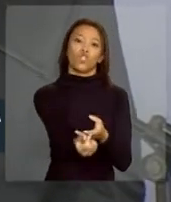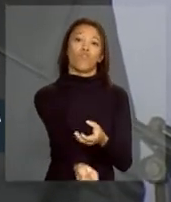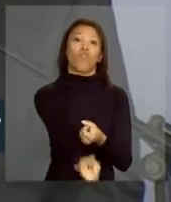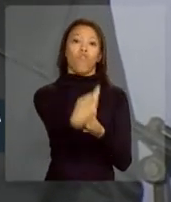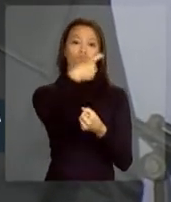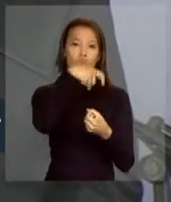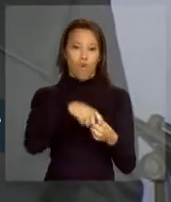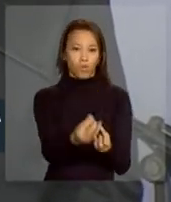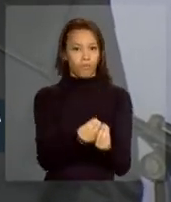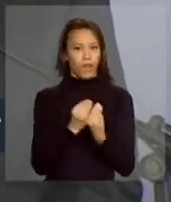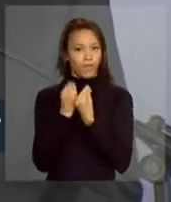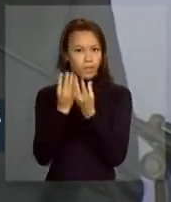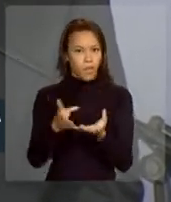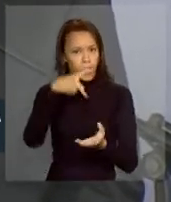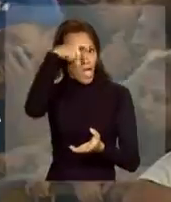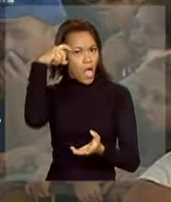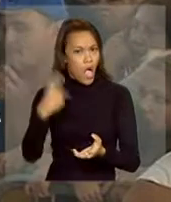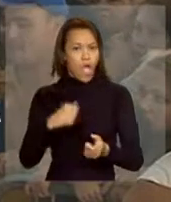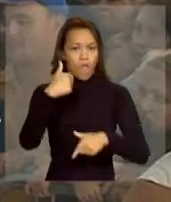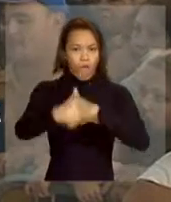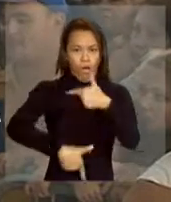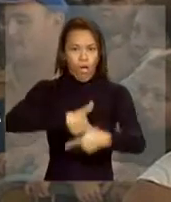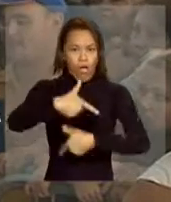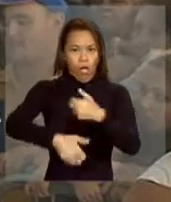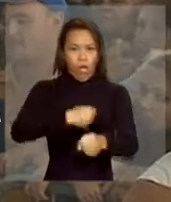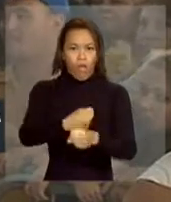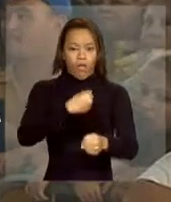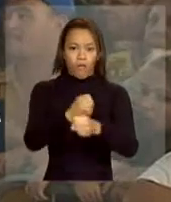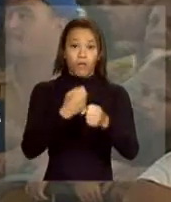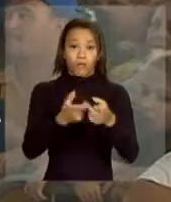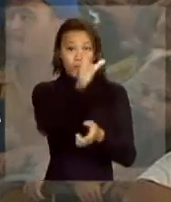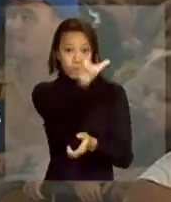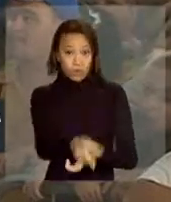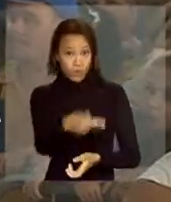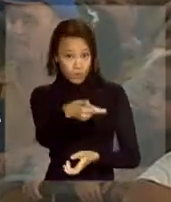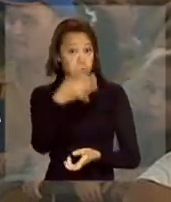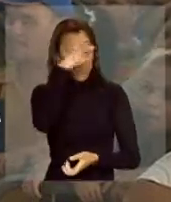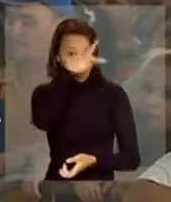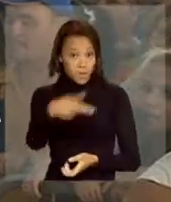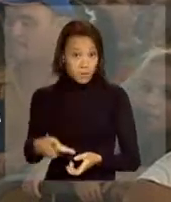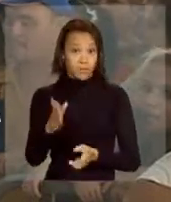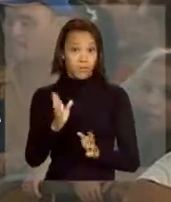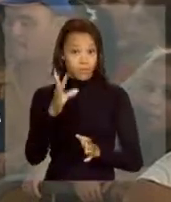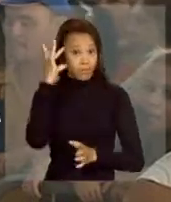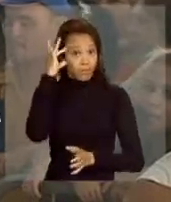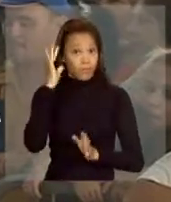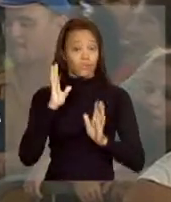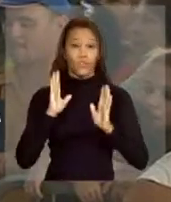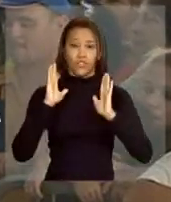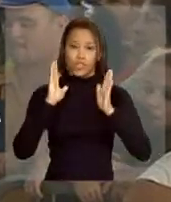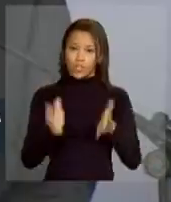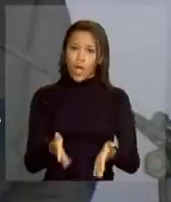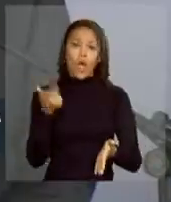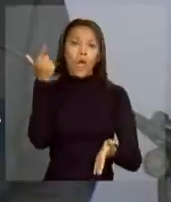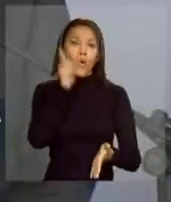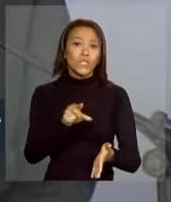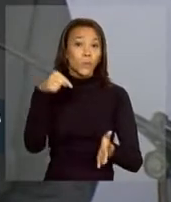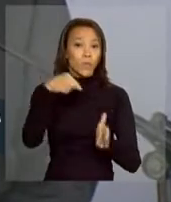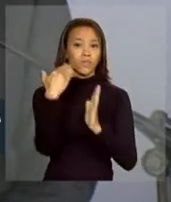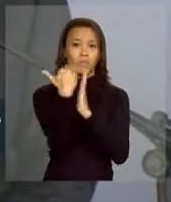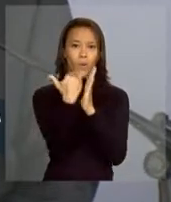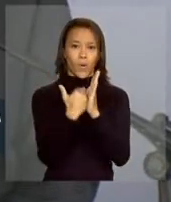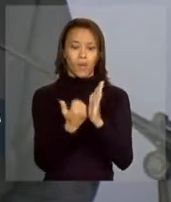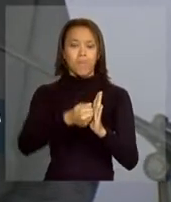povo construiu com o suor do seu rosto. A senhora, portanto, conseguiu, com esse programa,